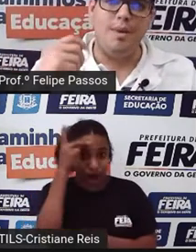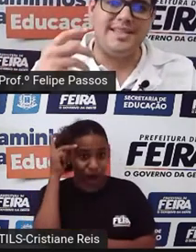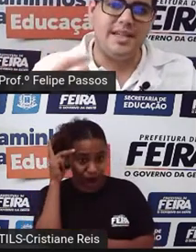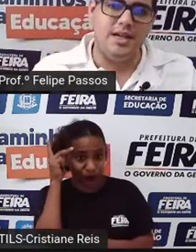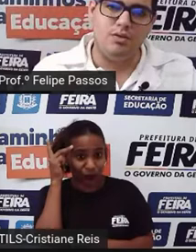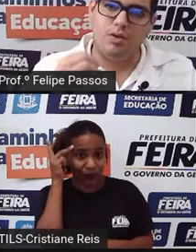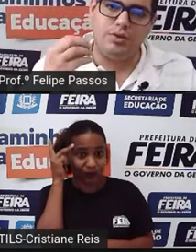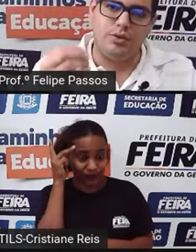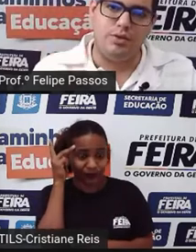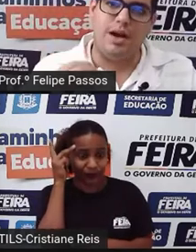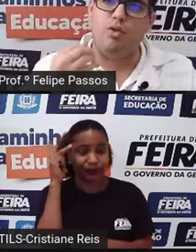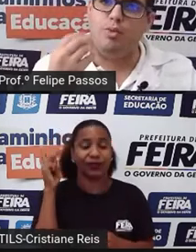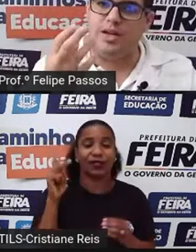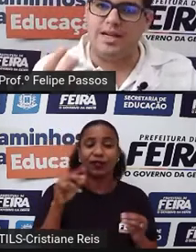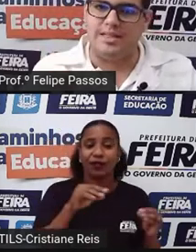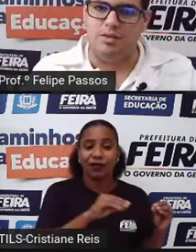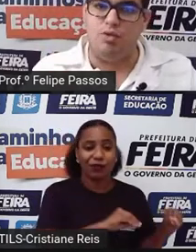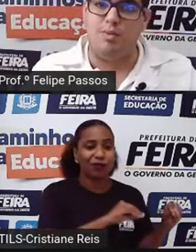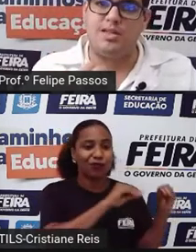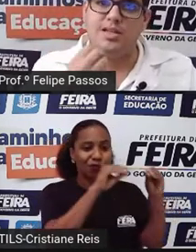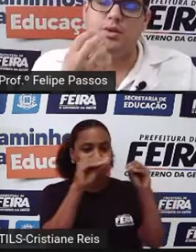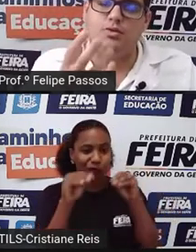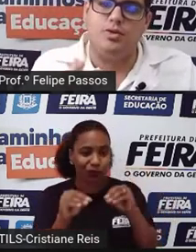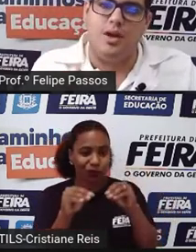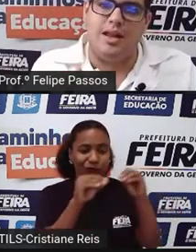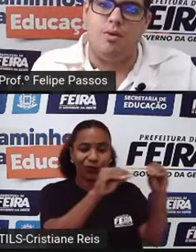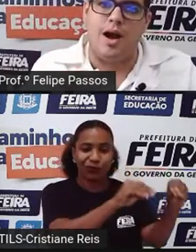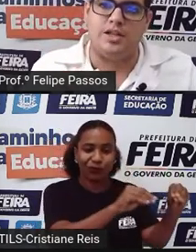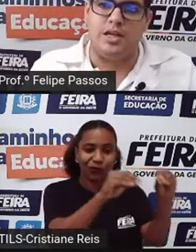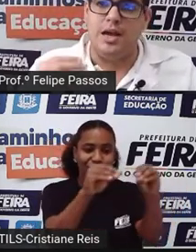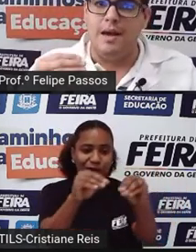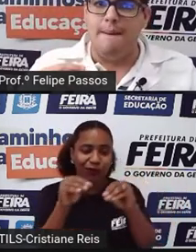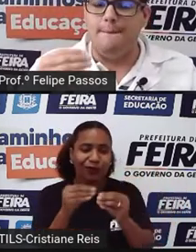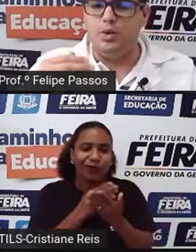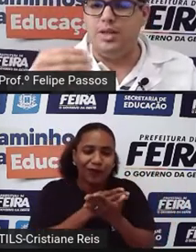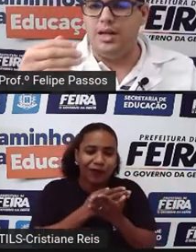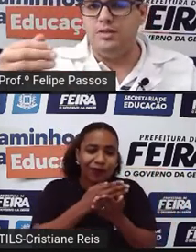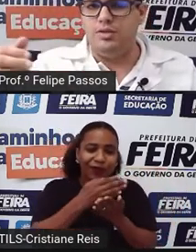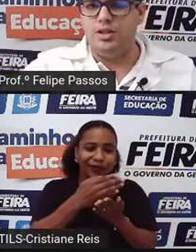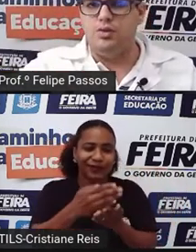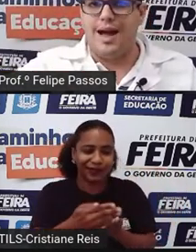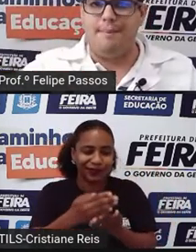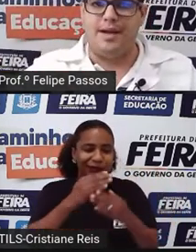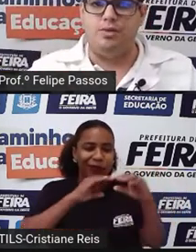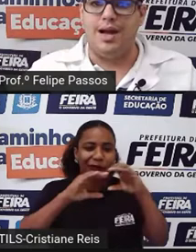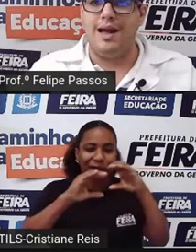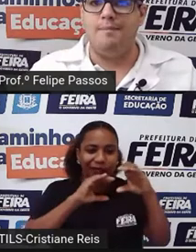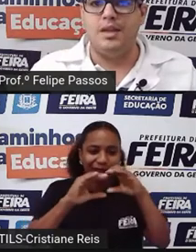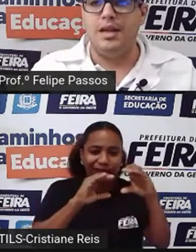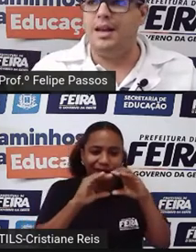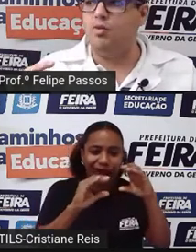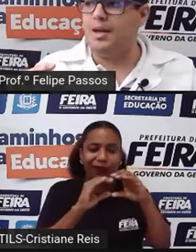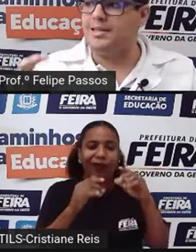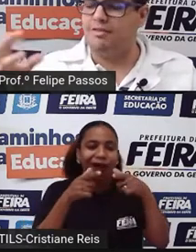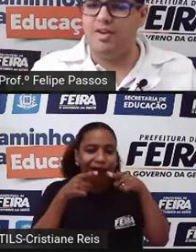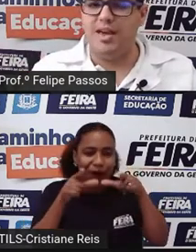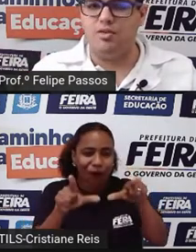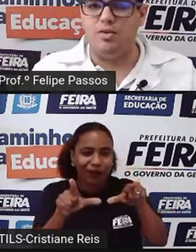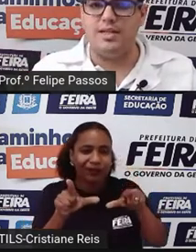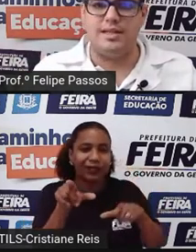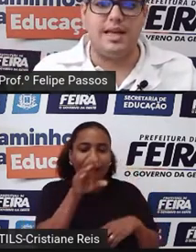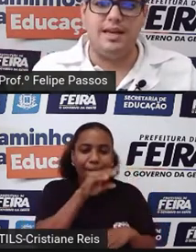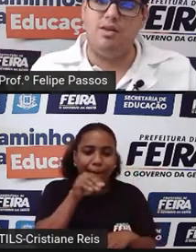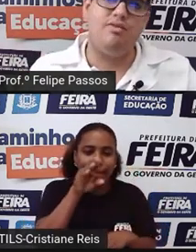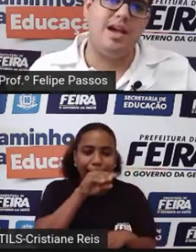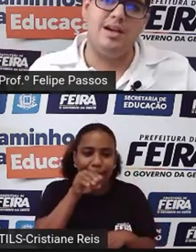começando a construir a comunicação, começando a construir a linguagem, mudando de lugar para lugar, ele começa a ver